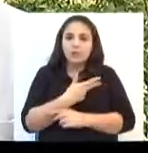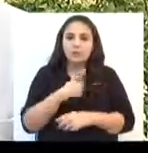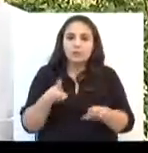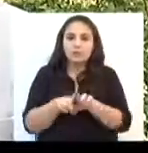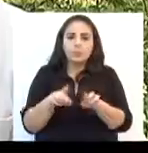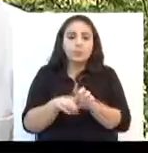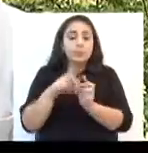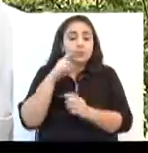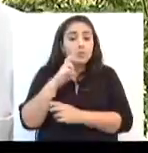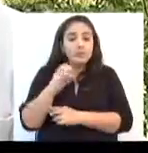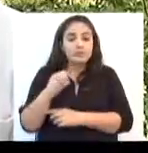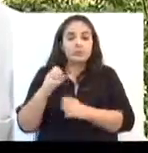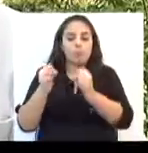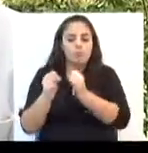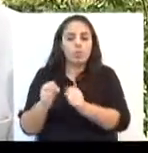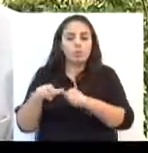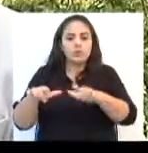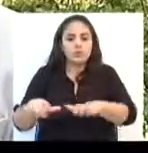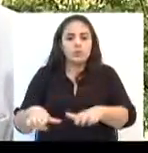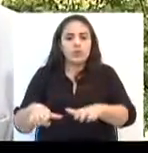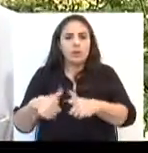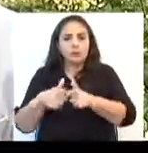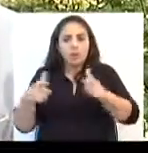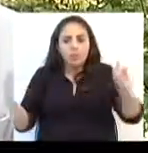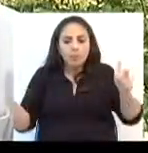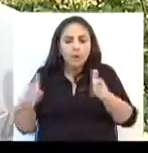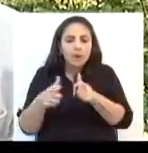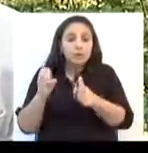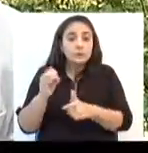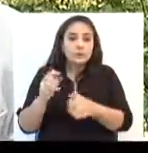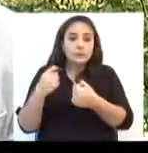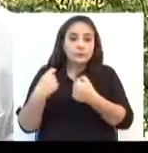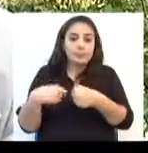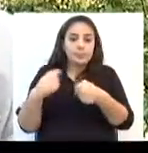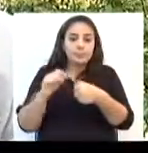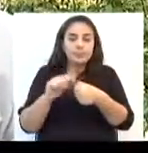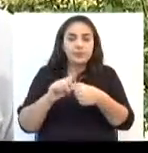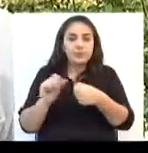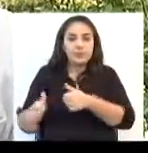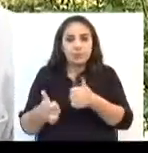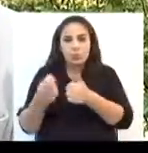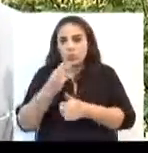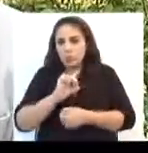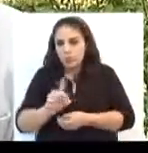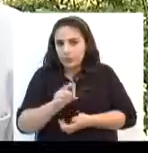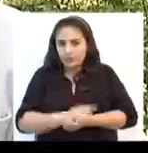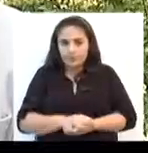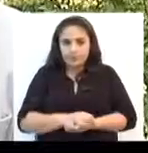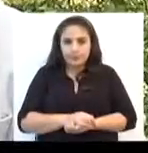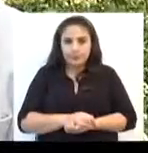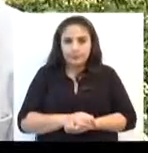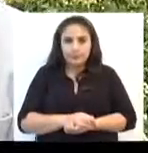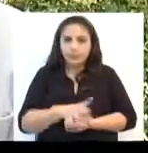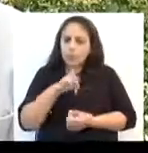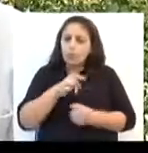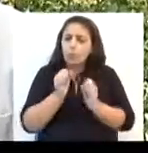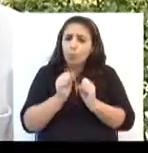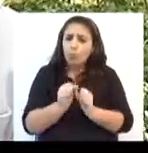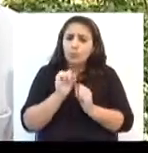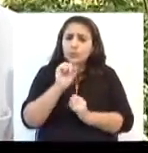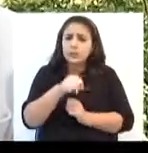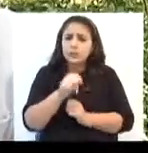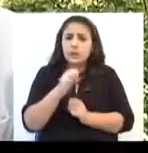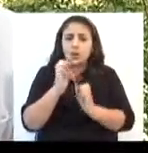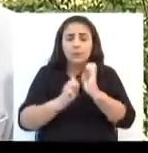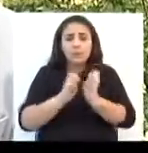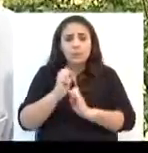se aquele espaço é possível, né? O tamanho dele, enfim, se tem que fazer alguma melhoria ou não. É possível que